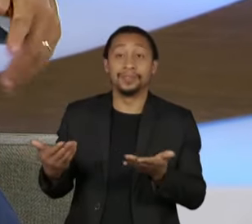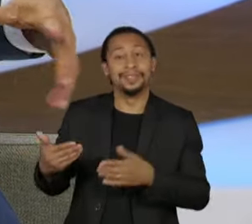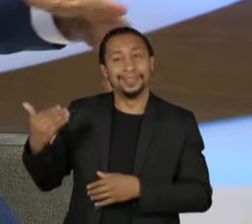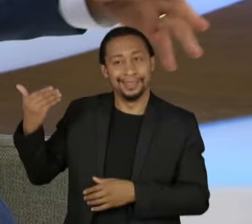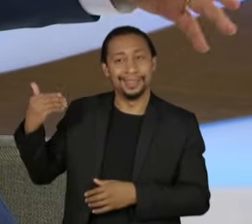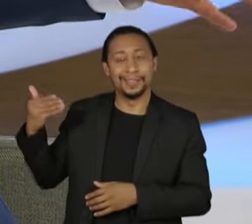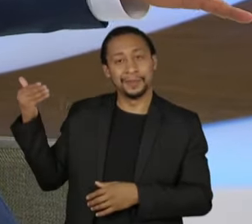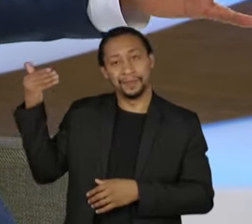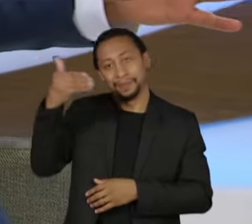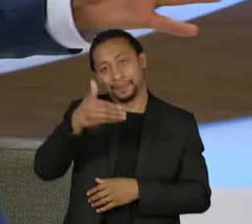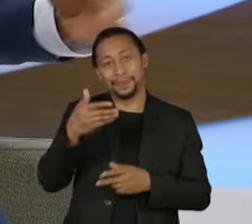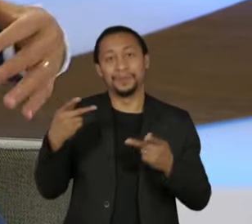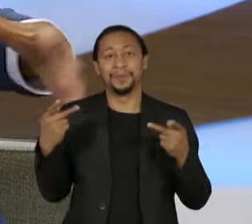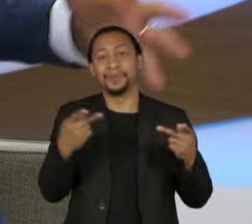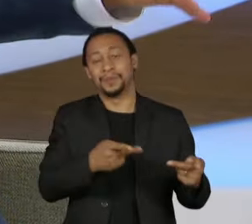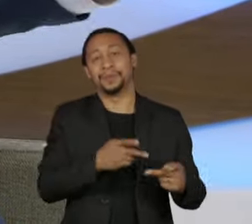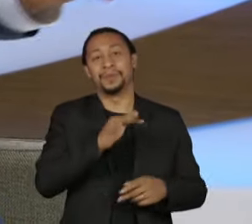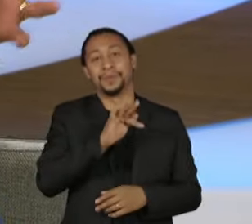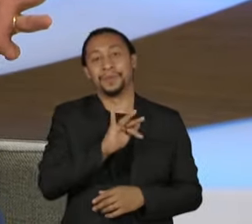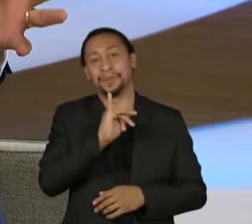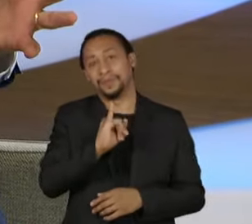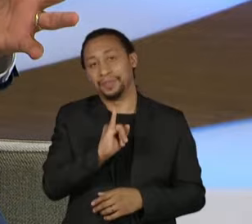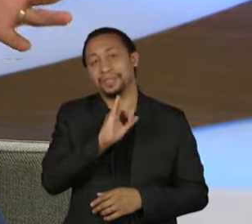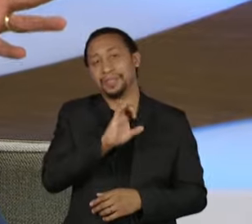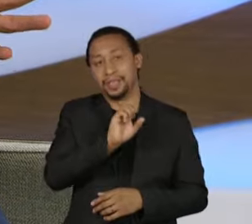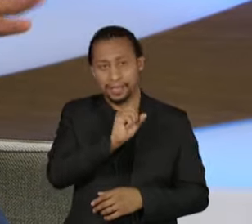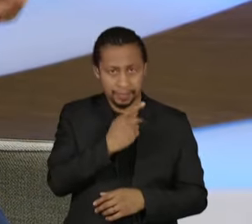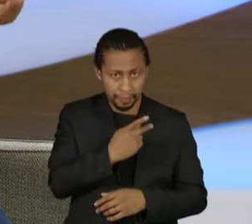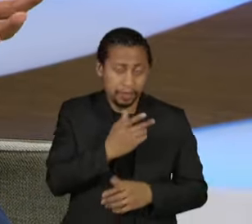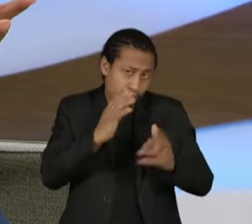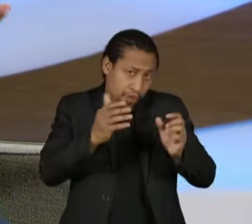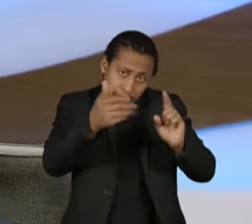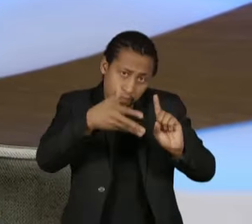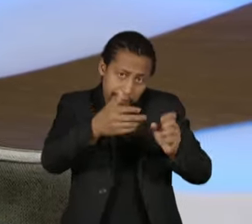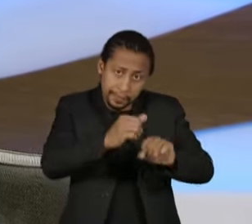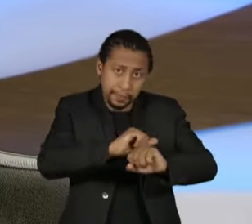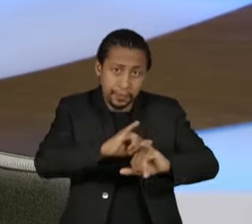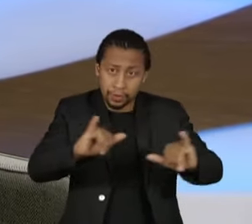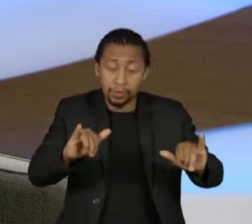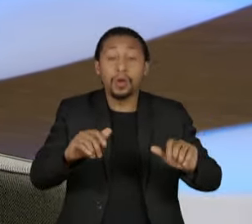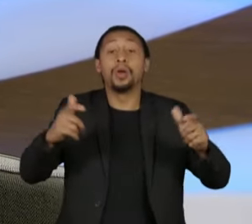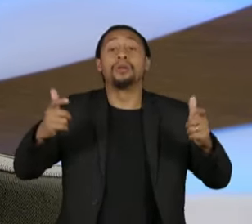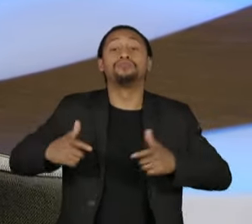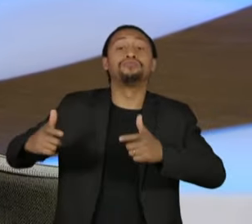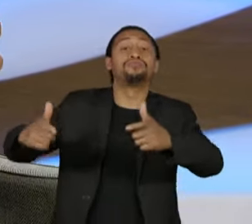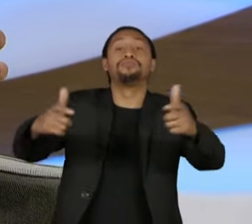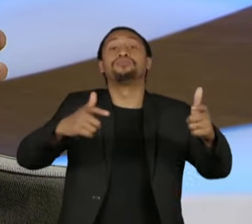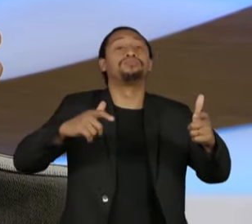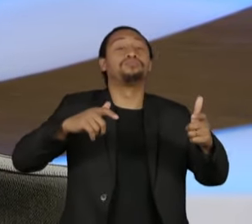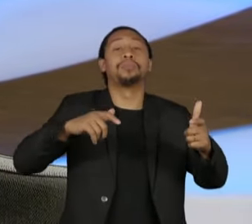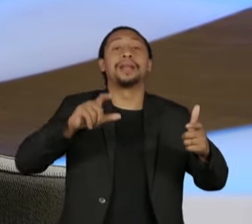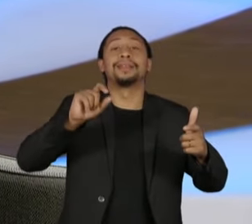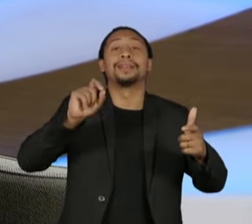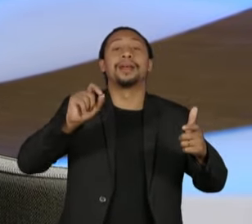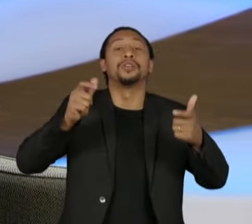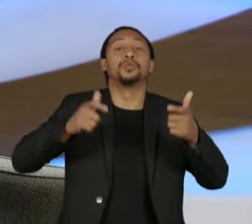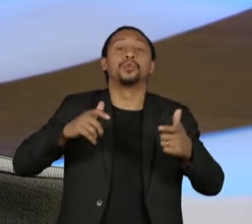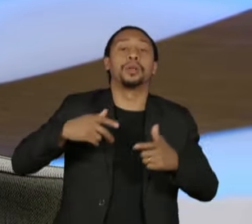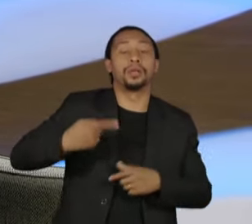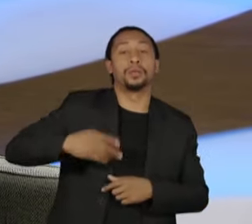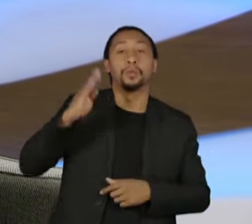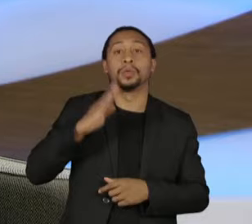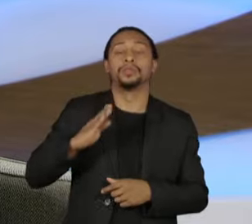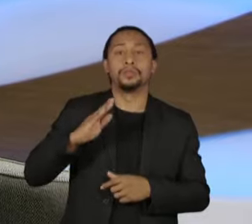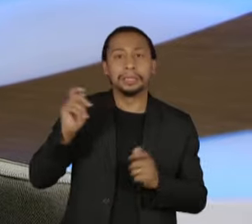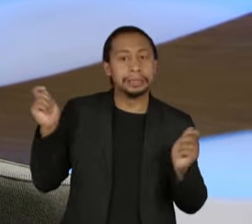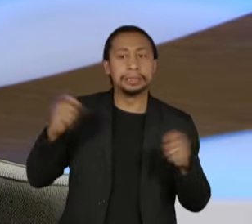a Fiesp, eu estava com ele, quais as dez áreas que o Brasil tem maior possibilidade. E, ao mesmo tempo, há áreas